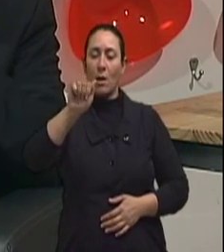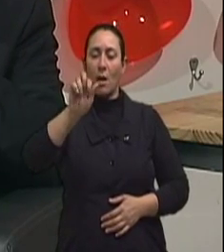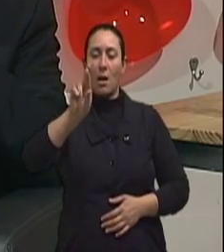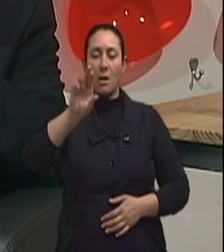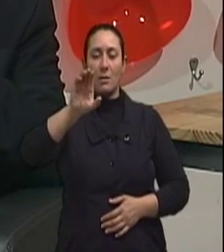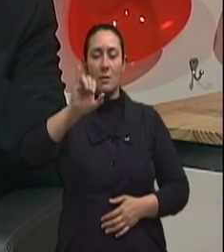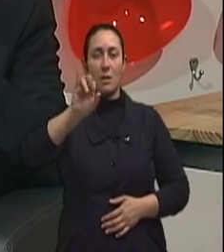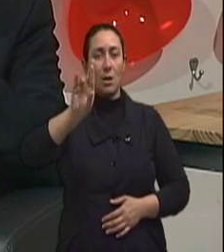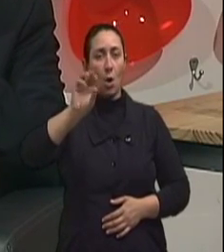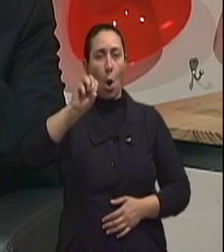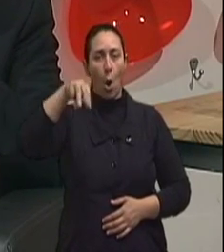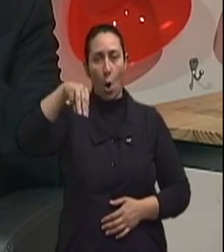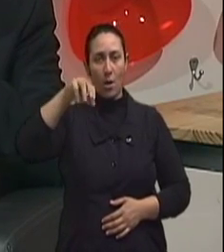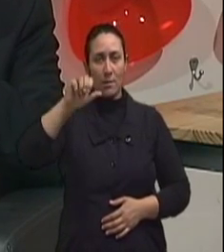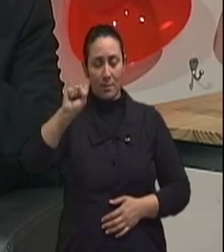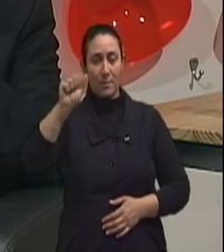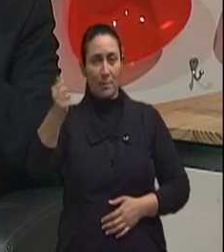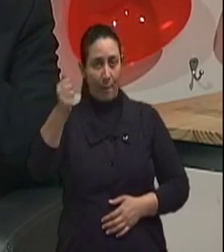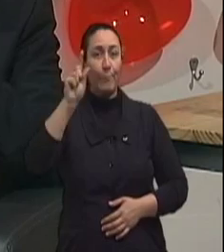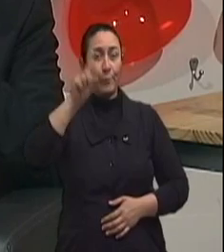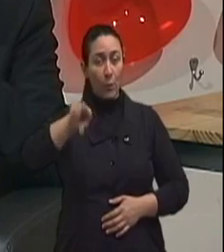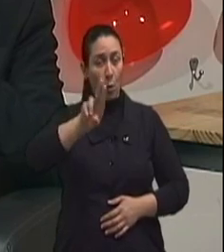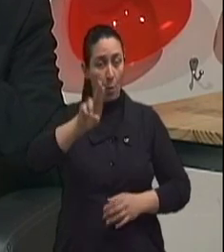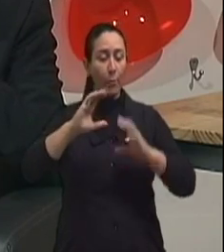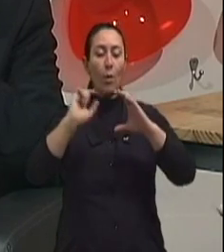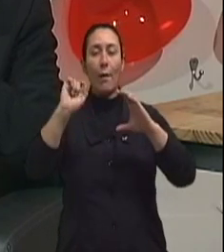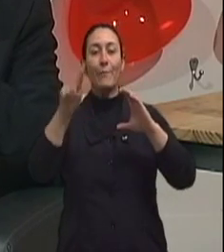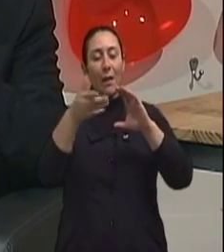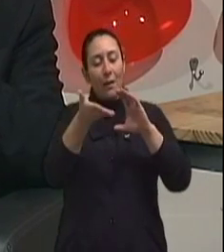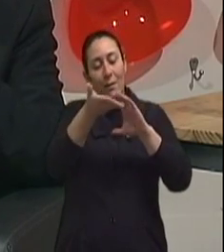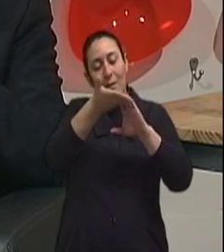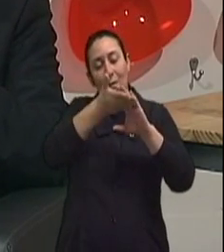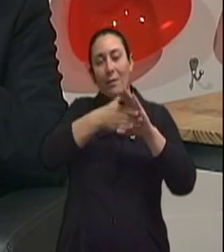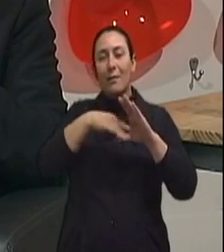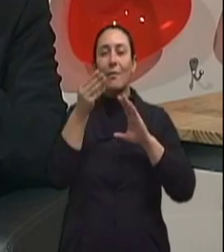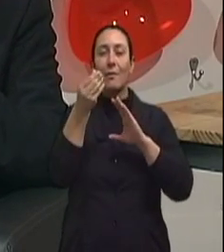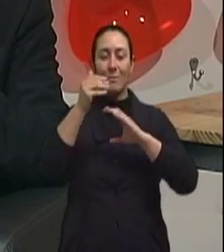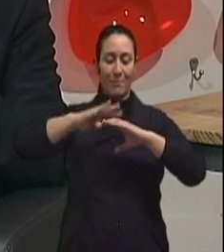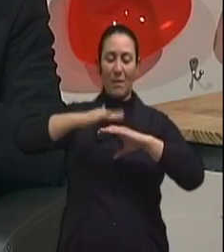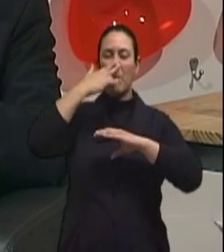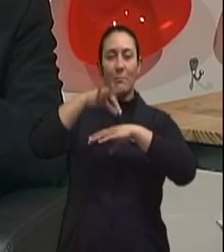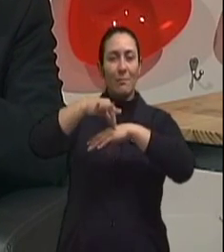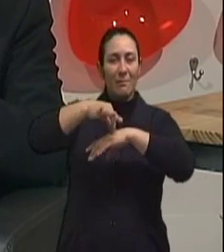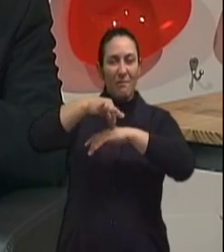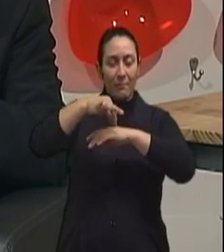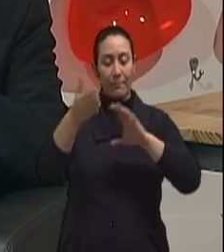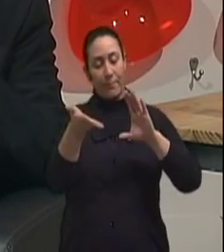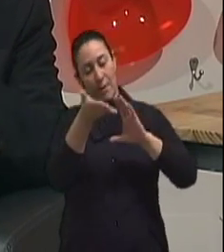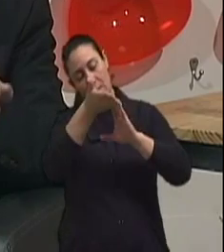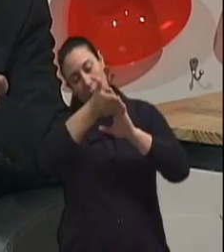revestimento interno do estômago, de alguma alteração numa célula ali que se desenvolve e progride para um câncer.